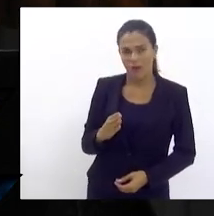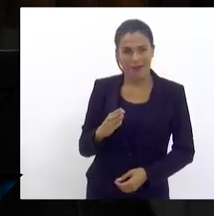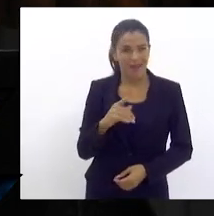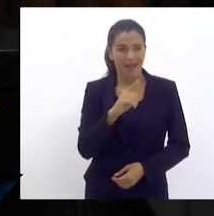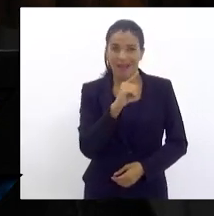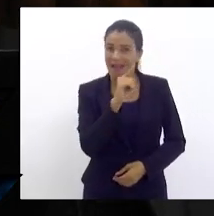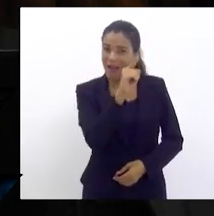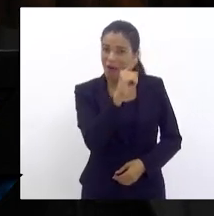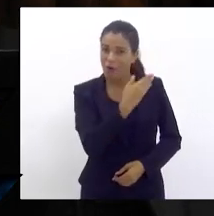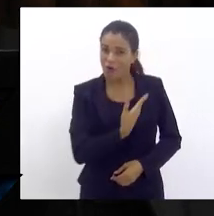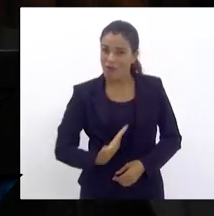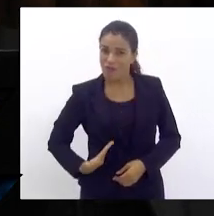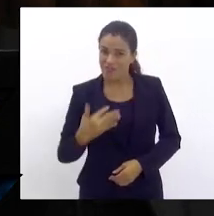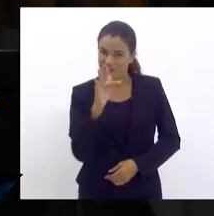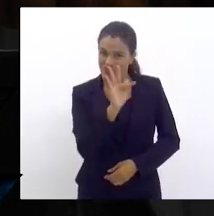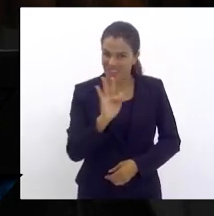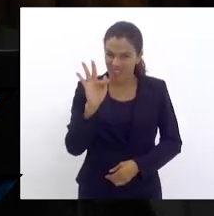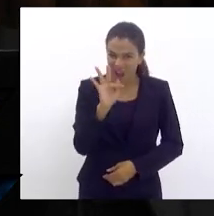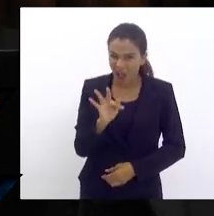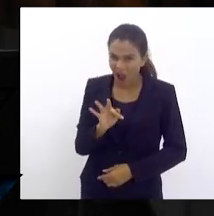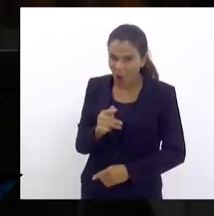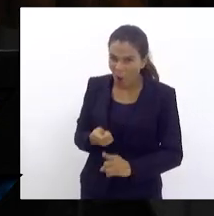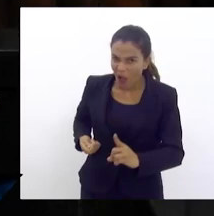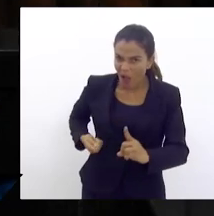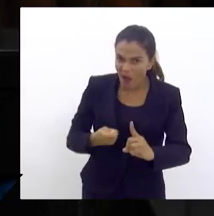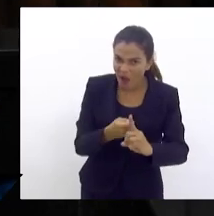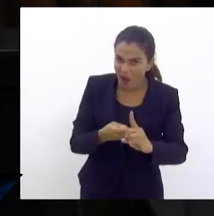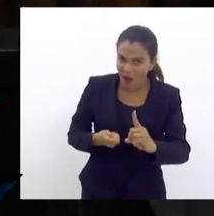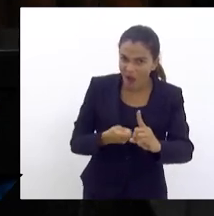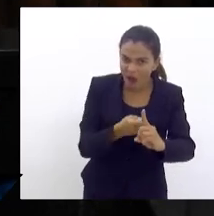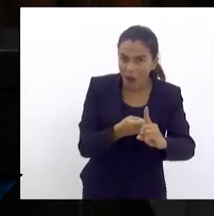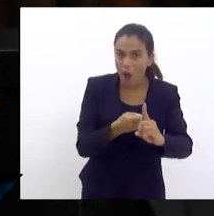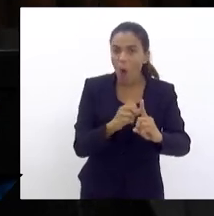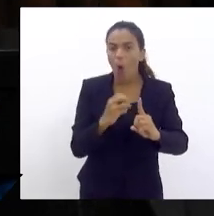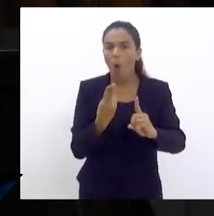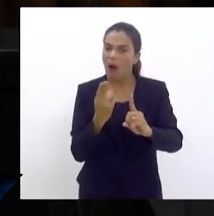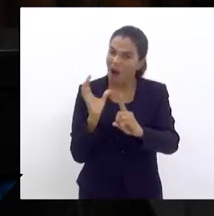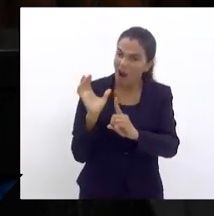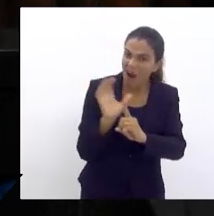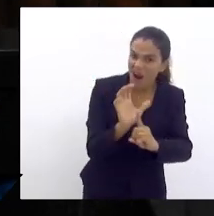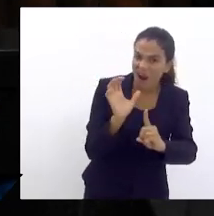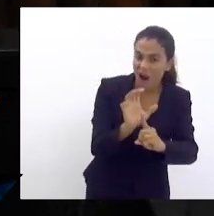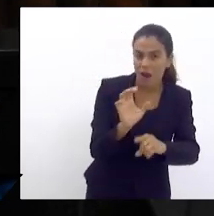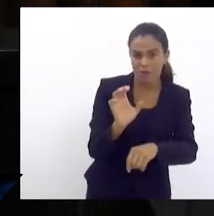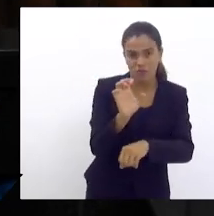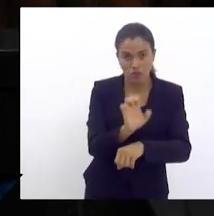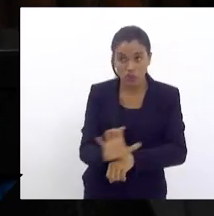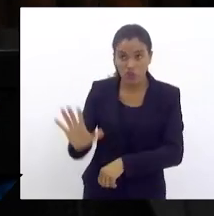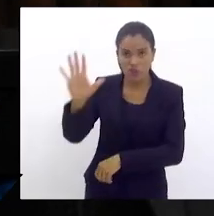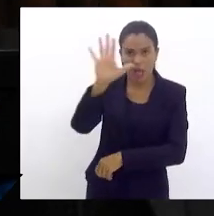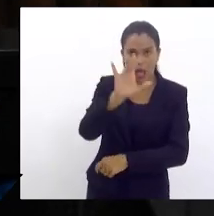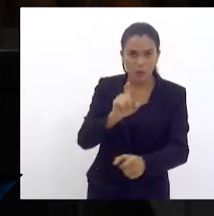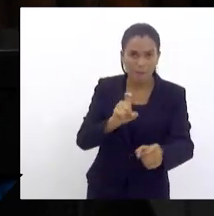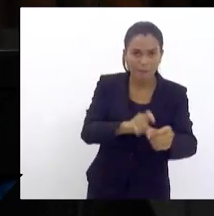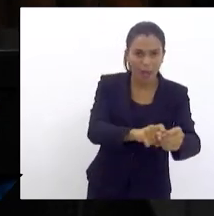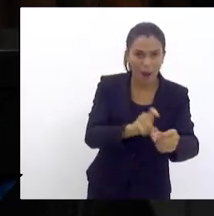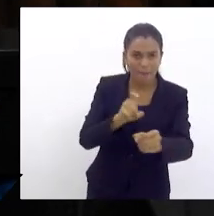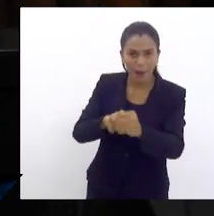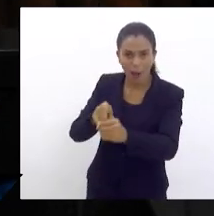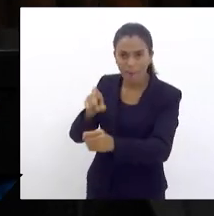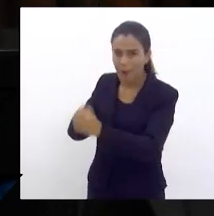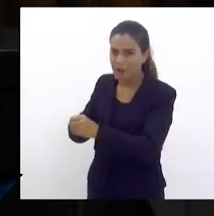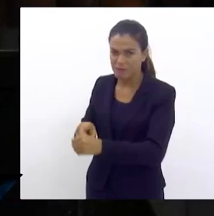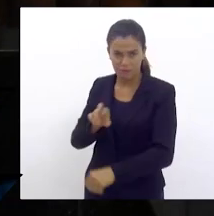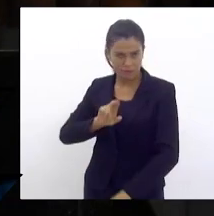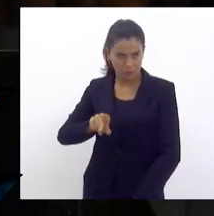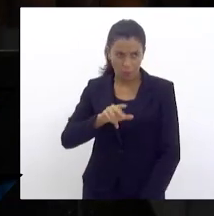coagir ou ameaçar os Estados Federados? Senão, não